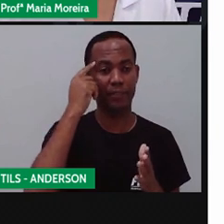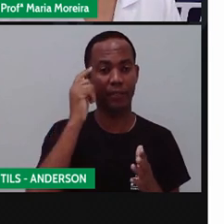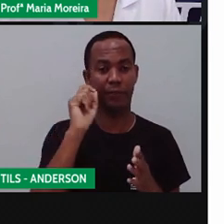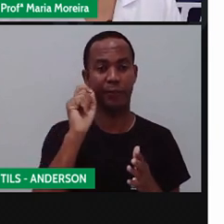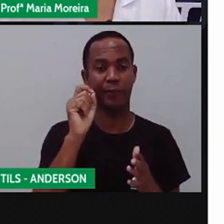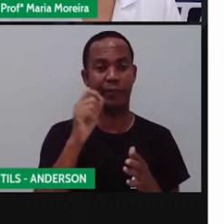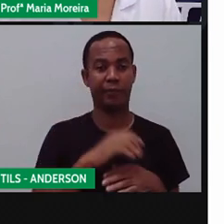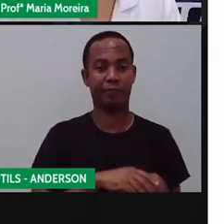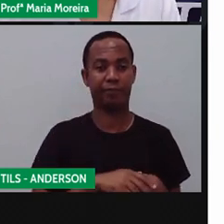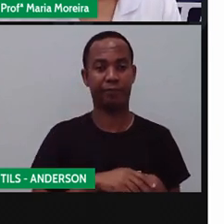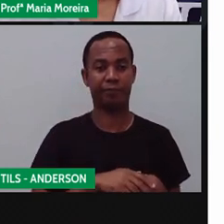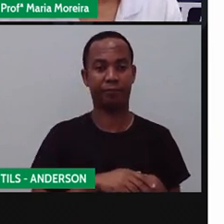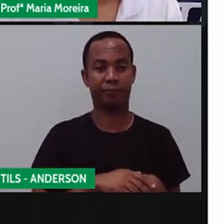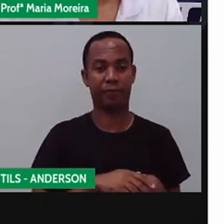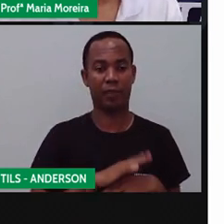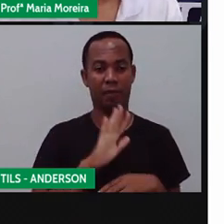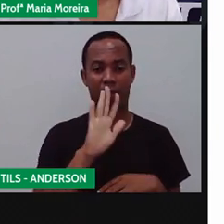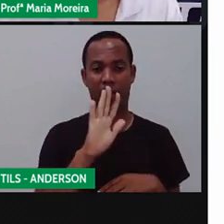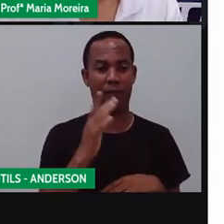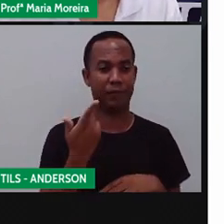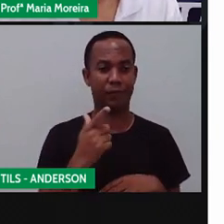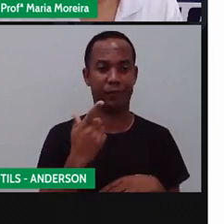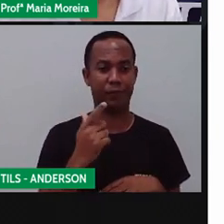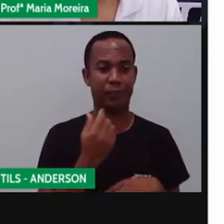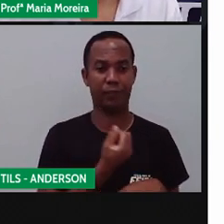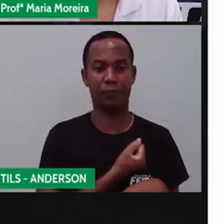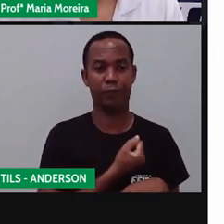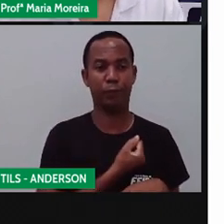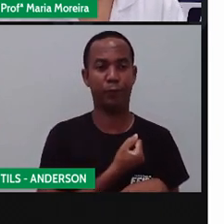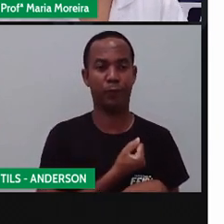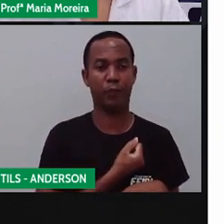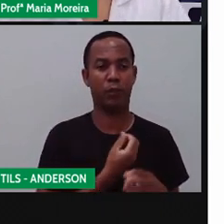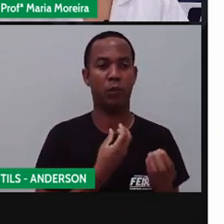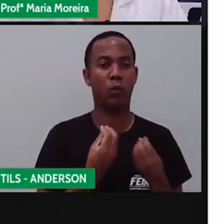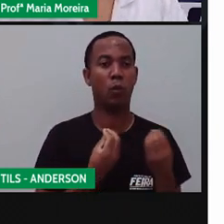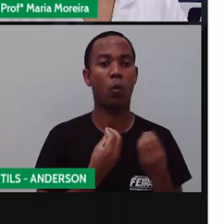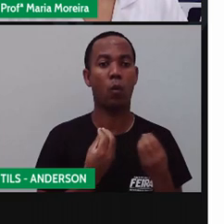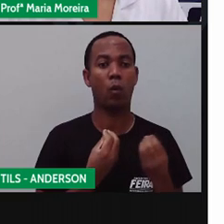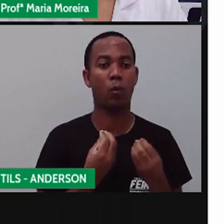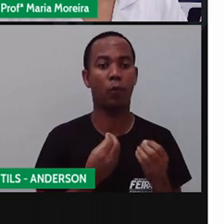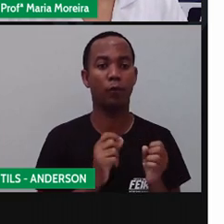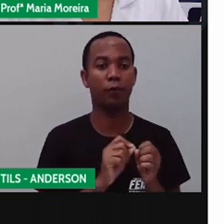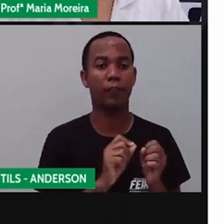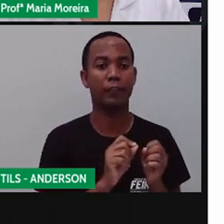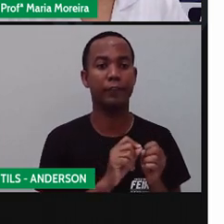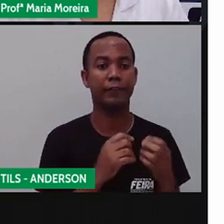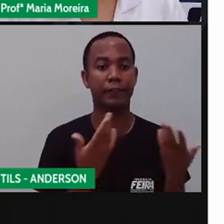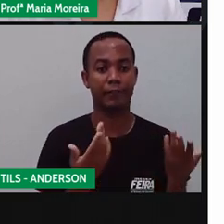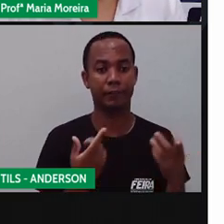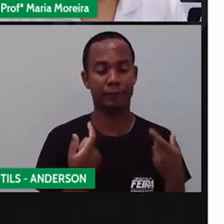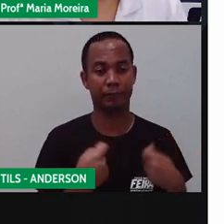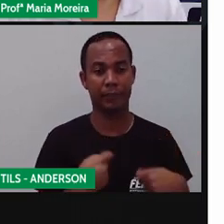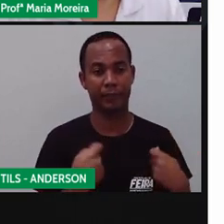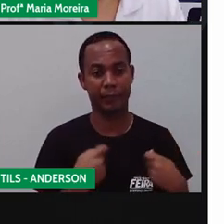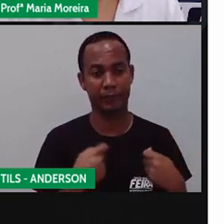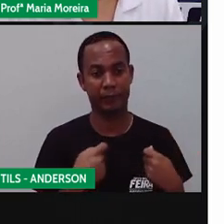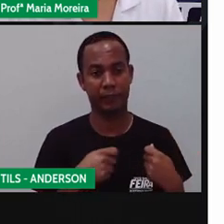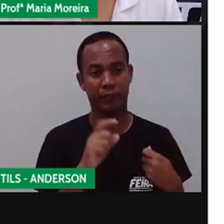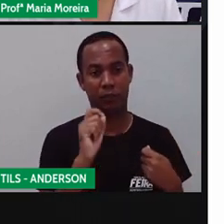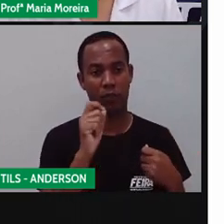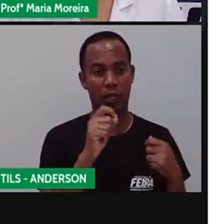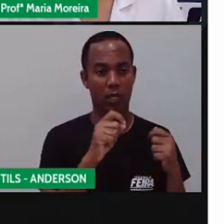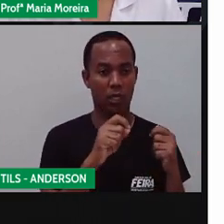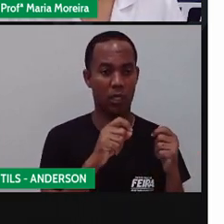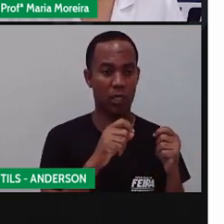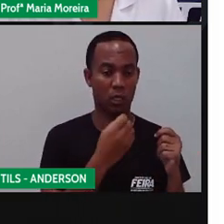receita? Mas se na minha receita não tiver os números, como é que eu vou fazer? Eu preciso deles, eu